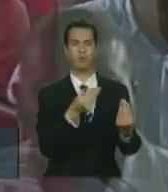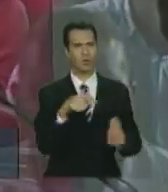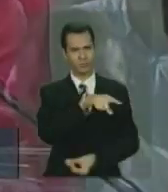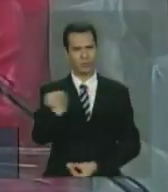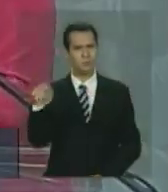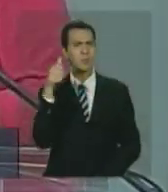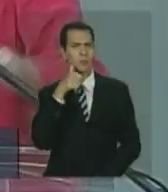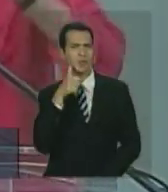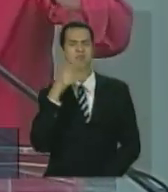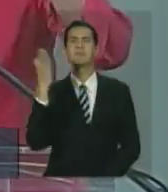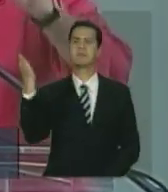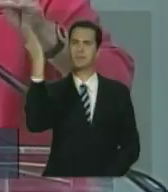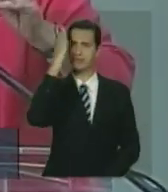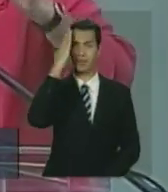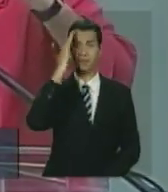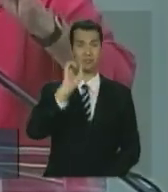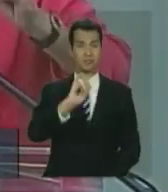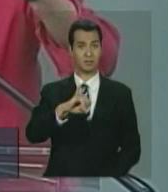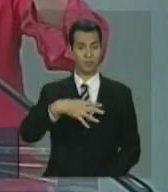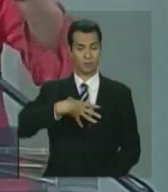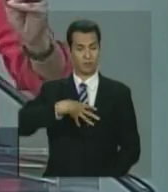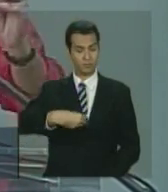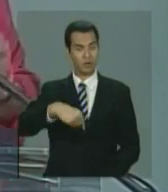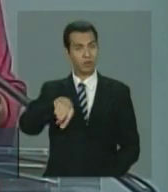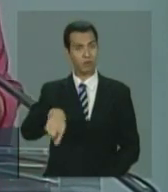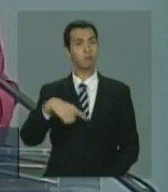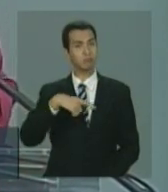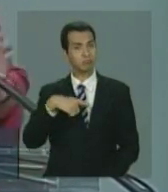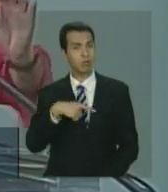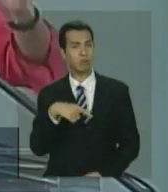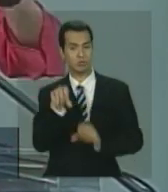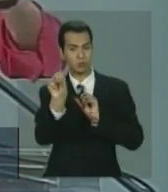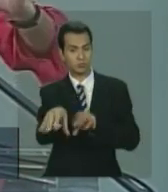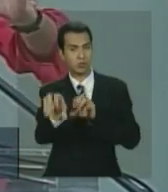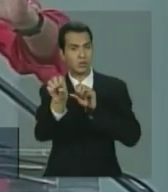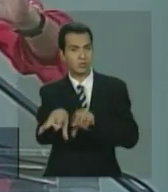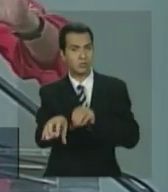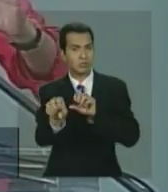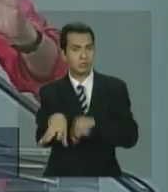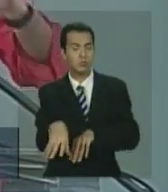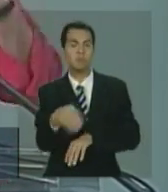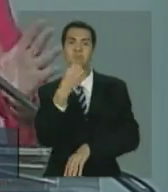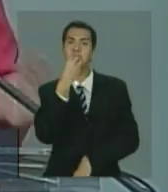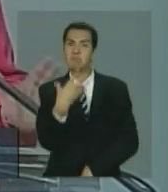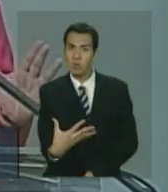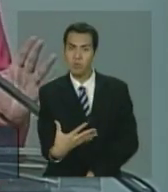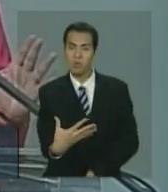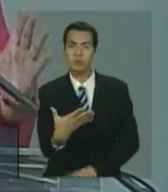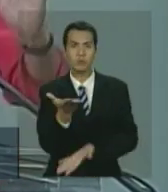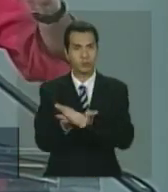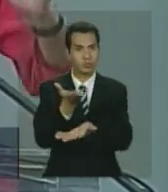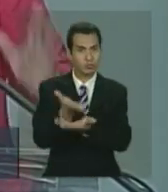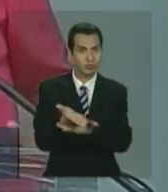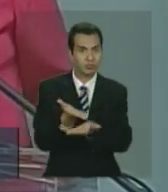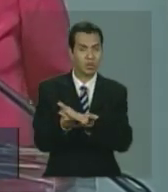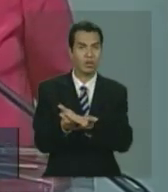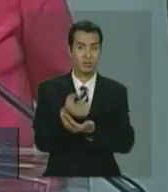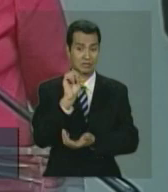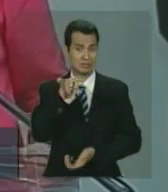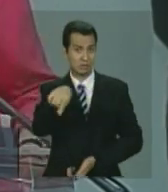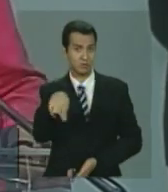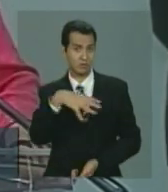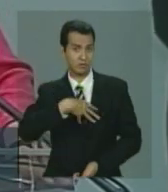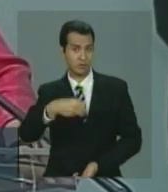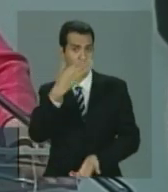que se seu filho tiver educação, ela está feliz. Por que ela está